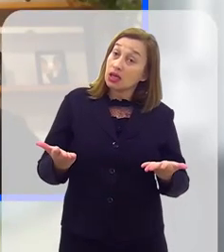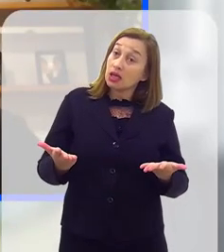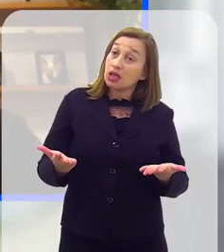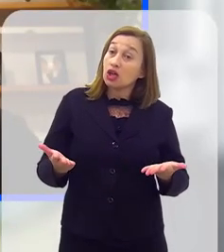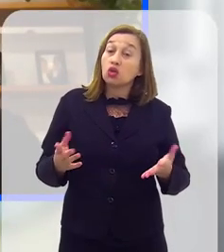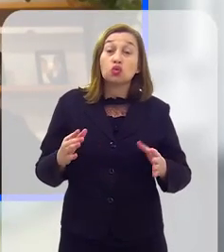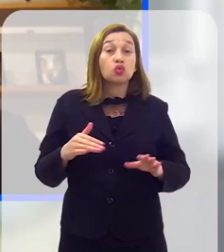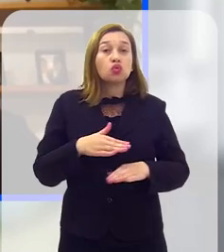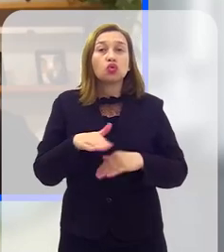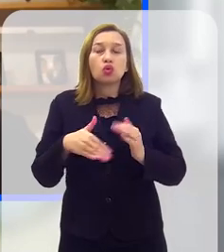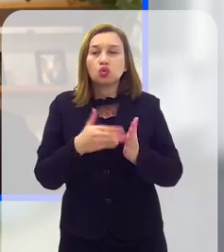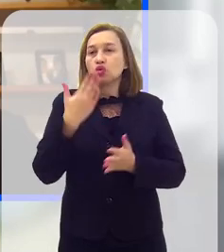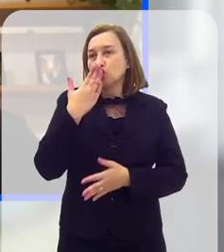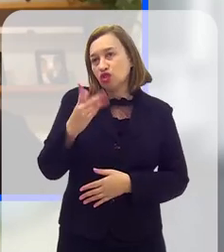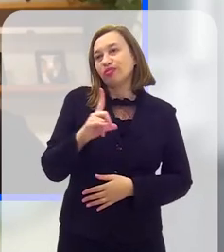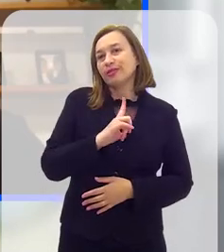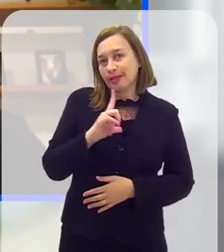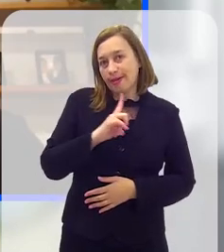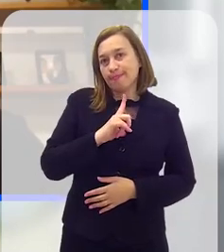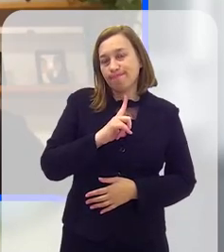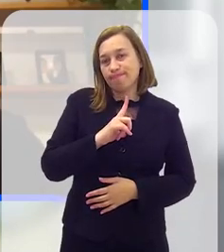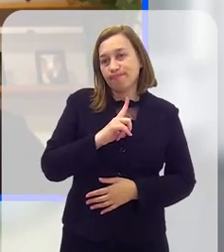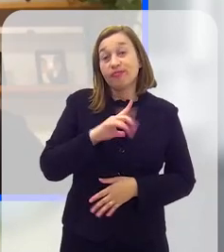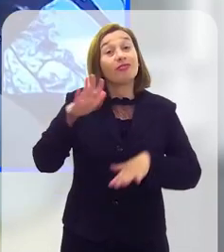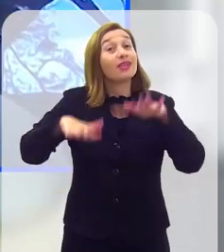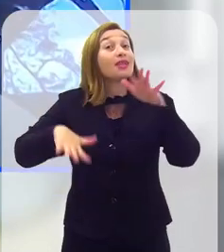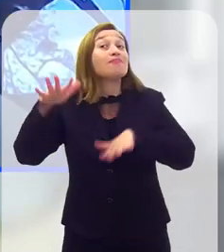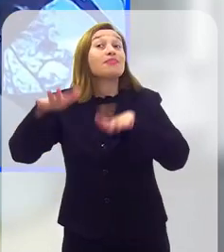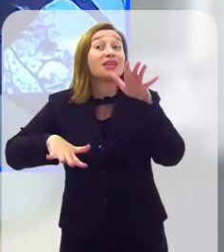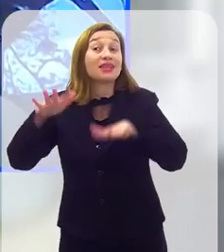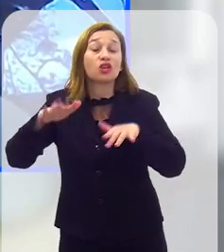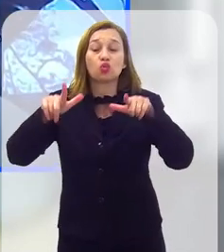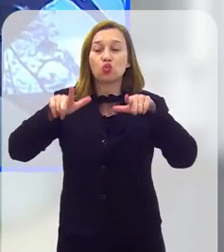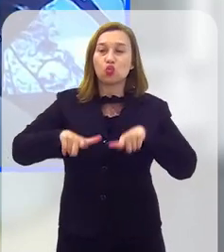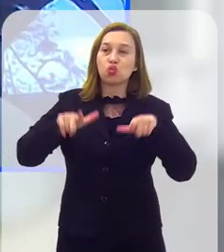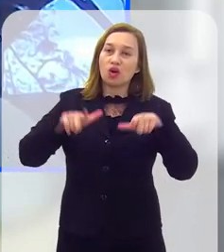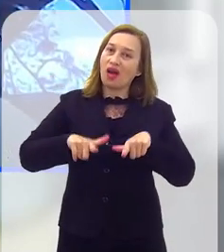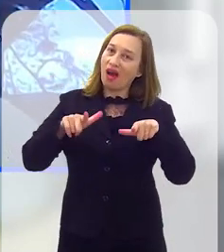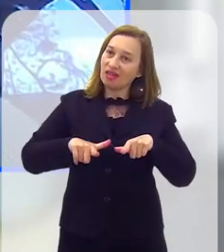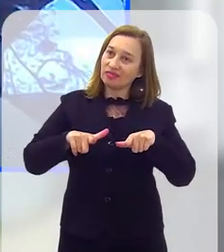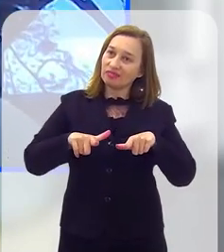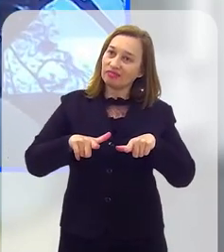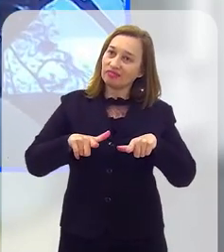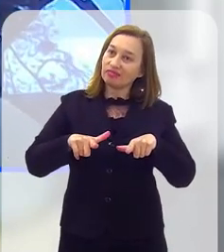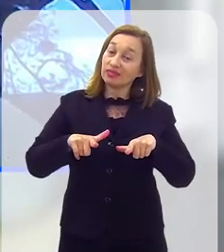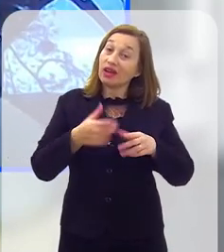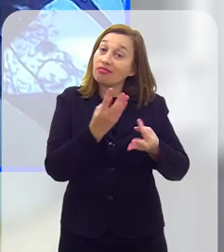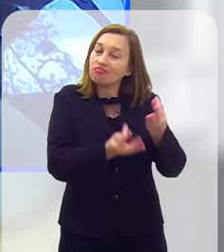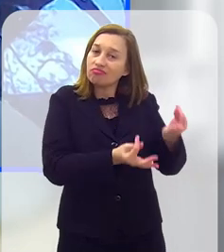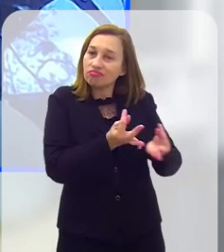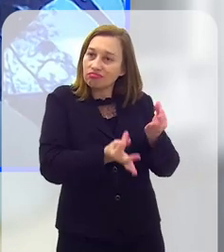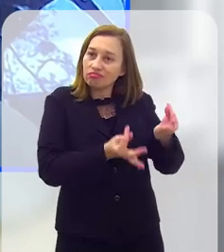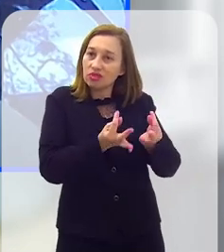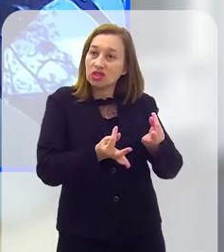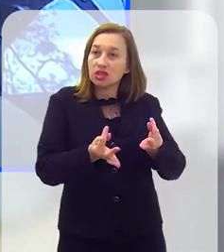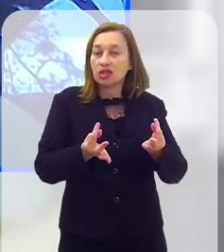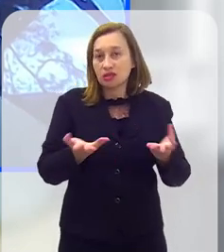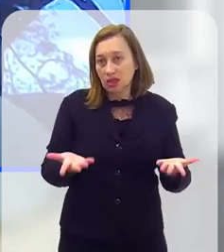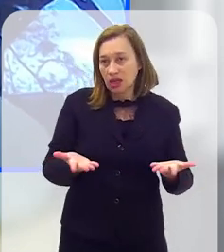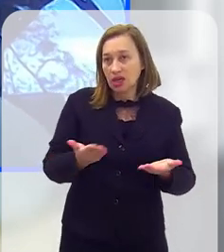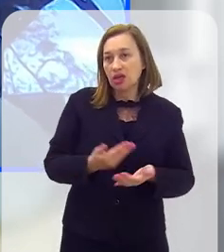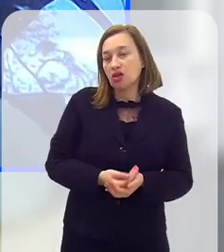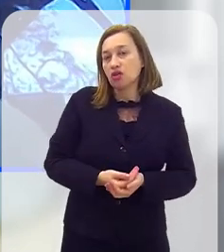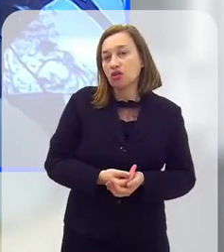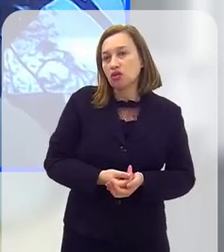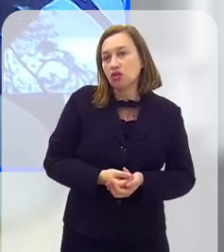É, tem de todos os tipos. Isso vai depender muito do local onde a gente está tratando. Em